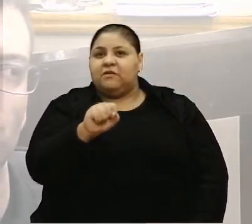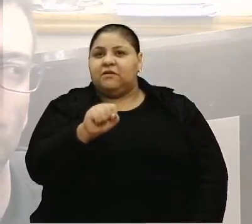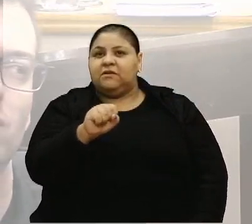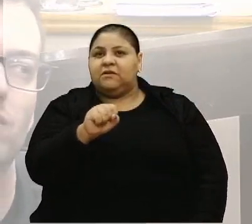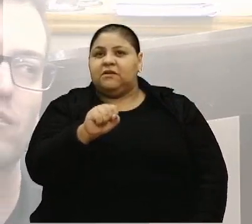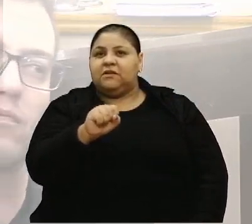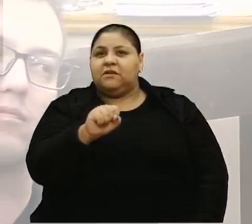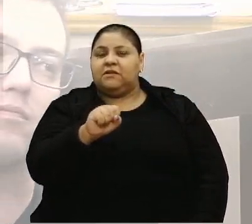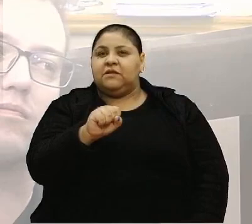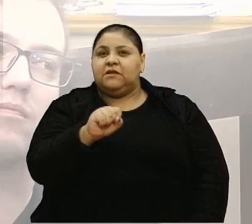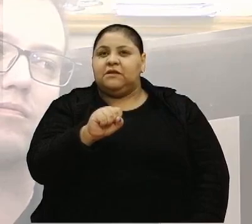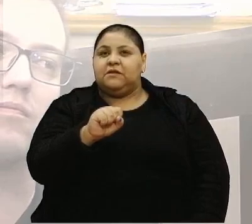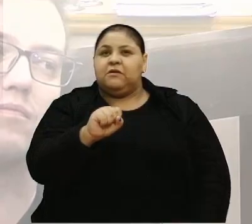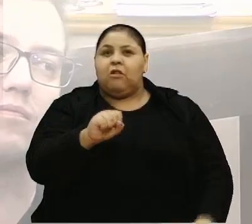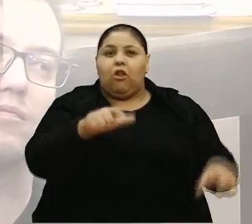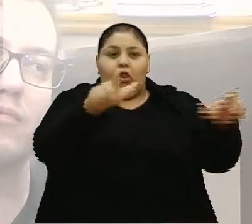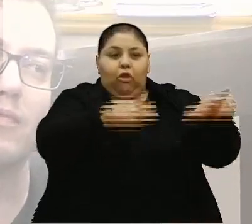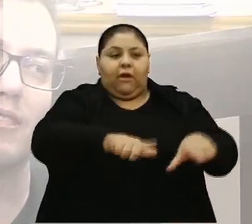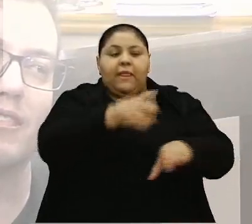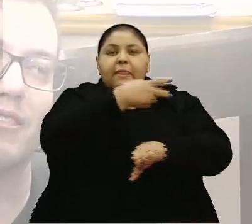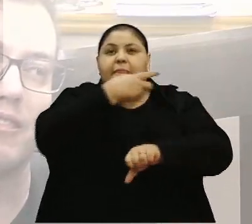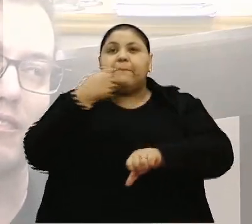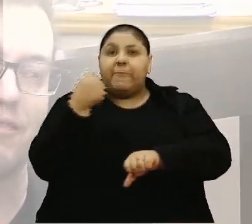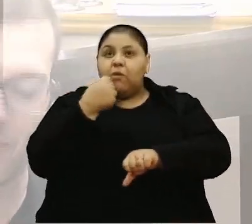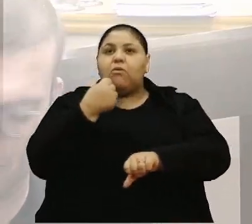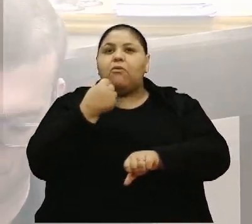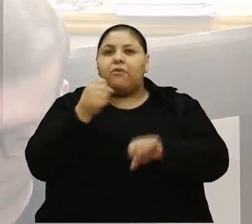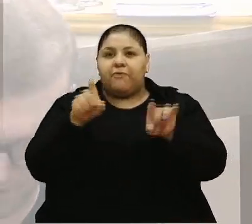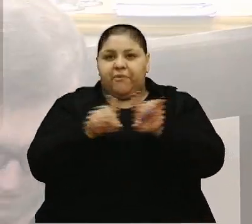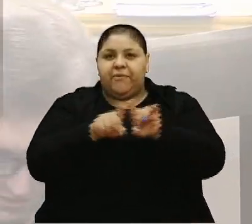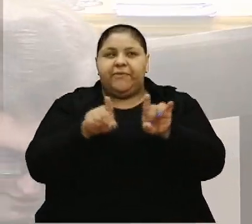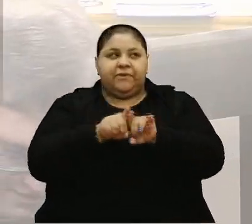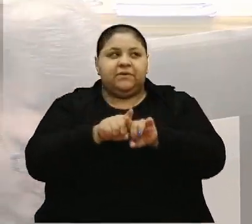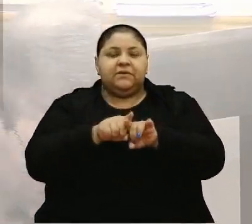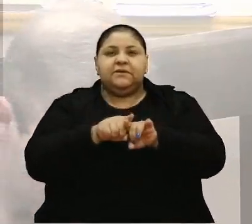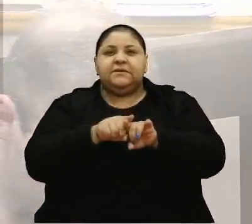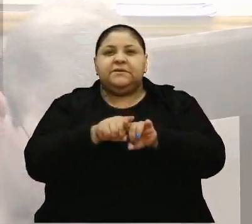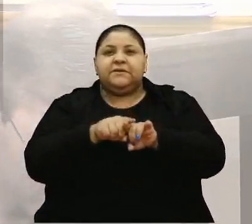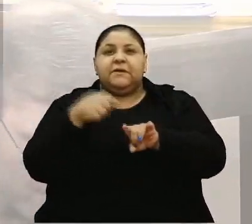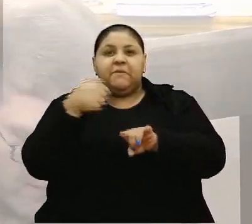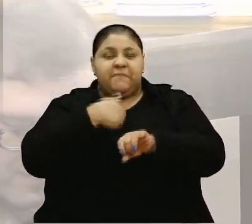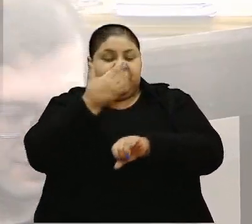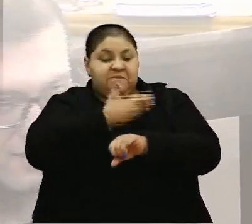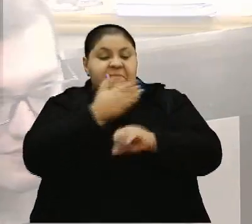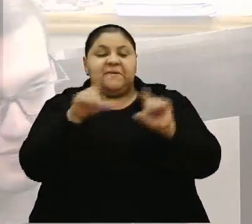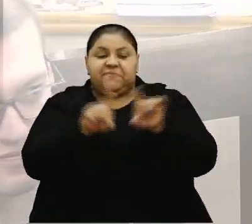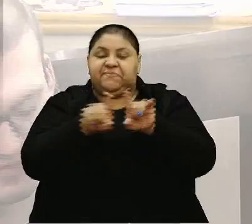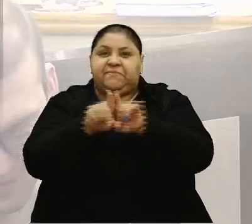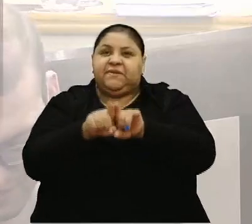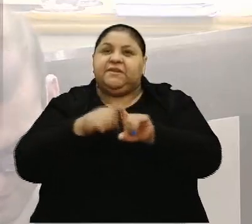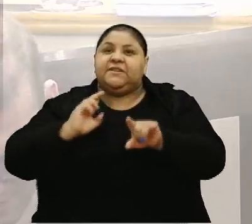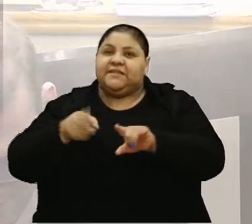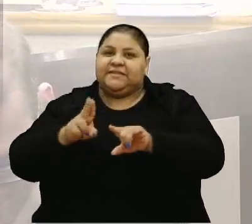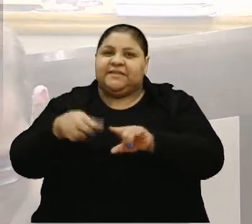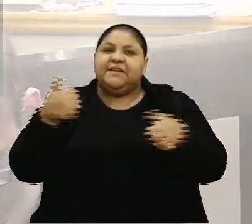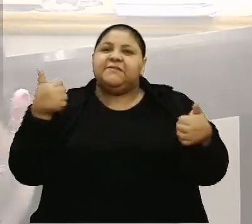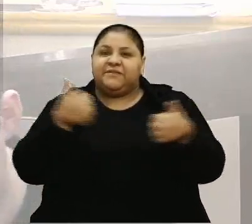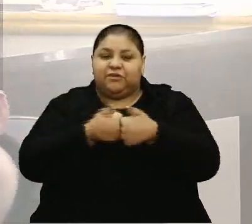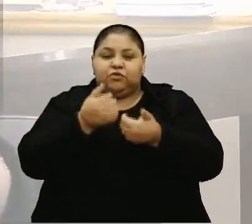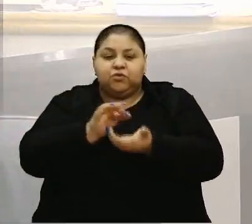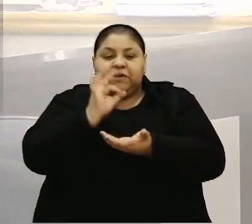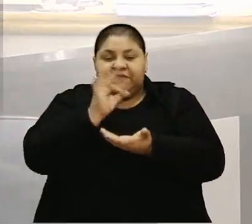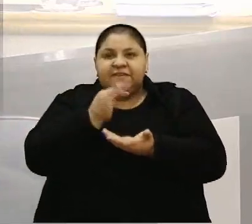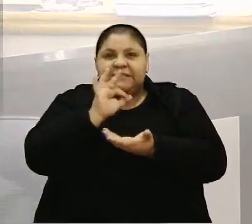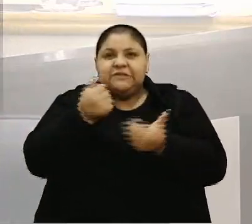eu, eleitora do vereador Bressan, mas é muito amiga minha também e eu estou sempre lá tomando um cafezinho com